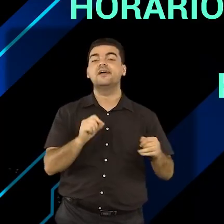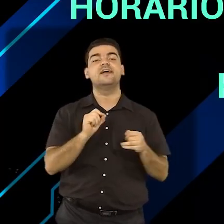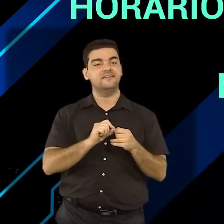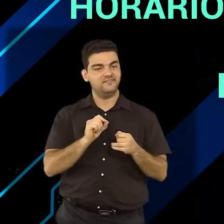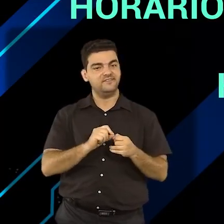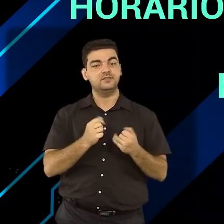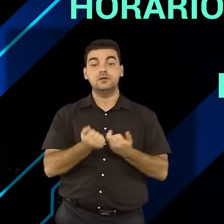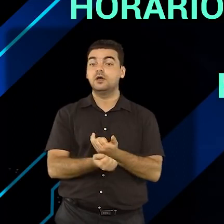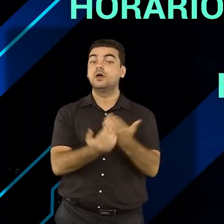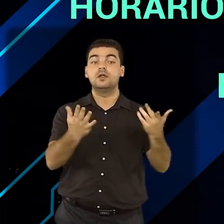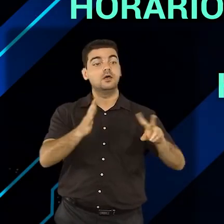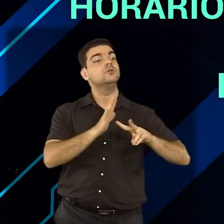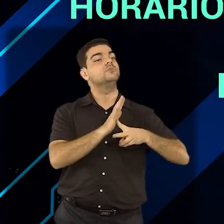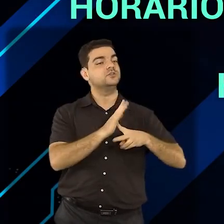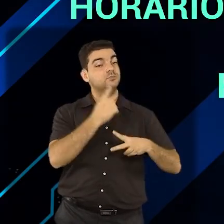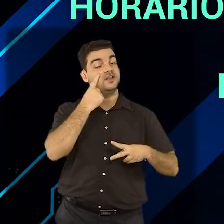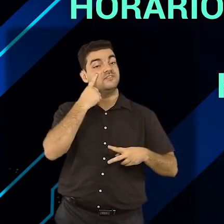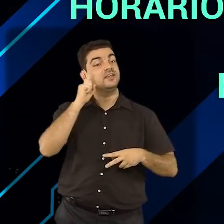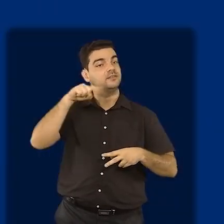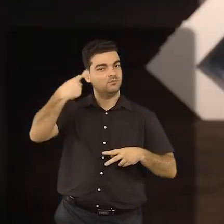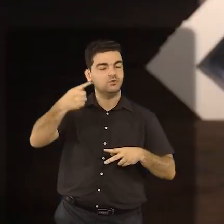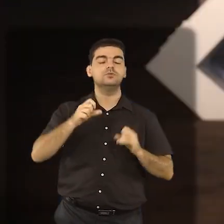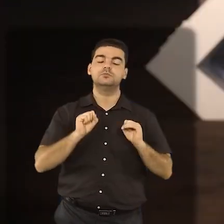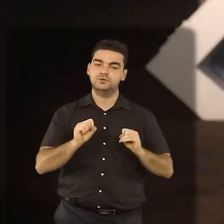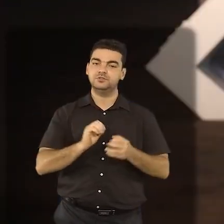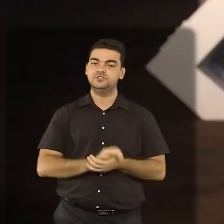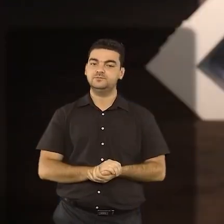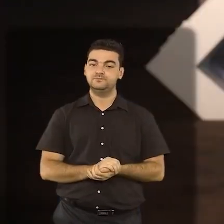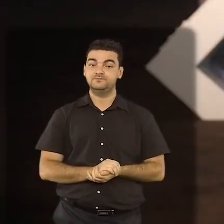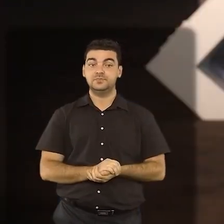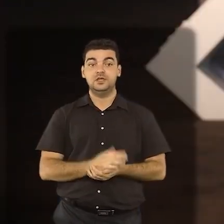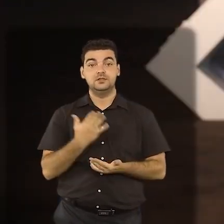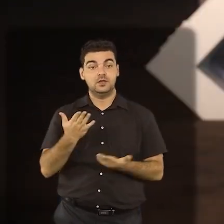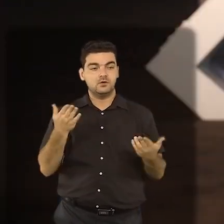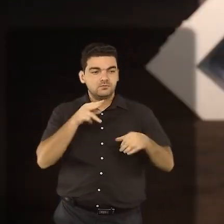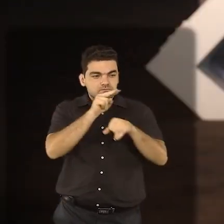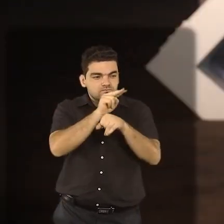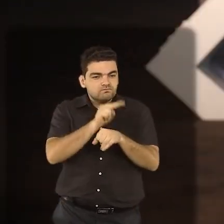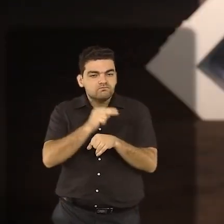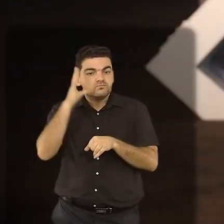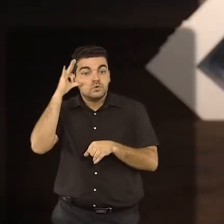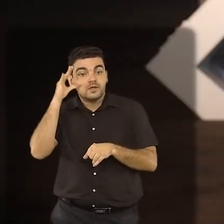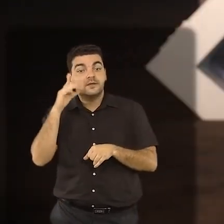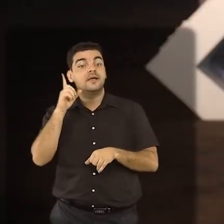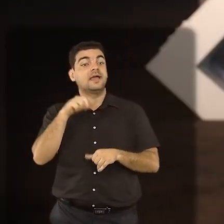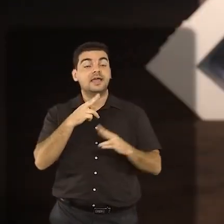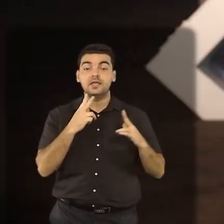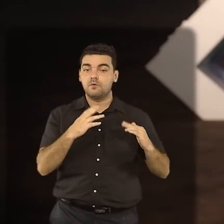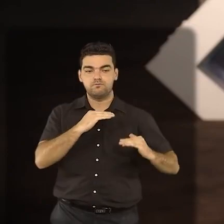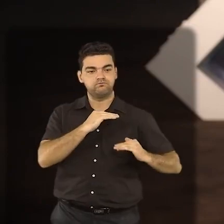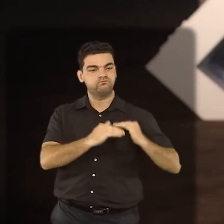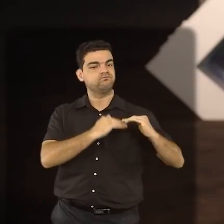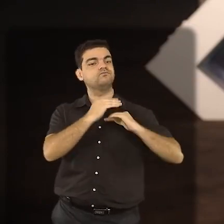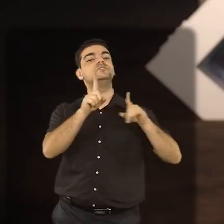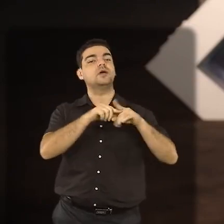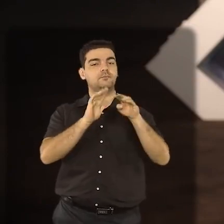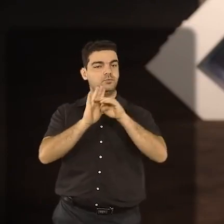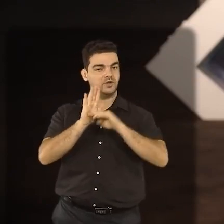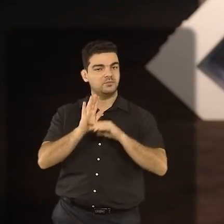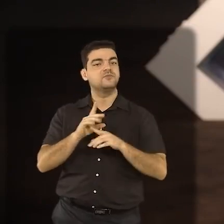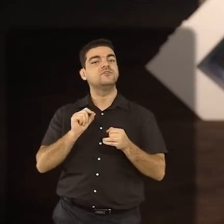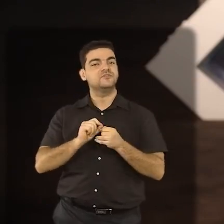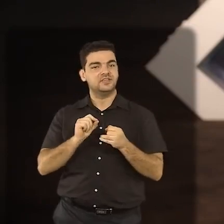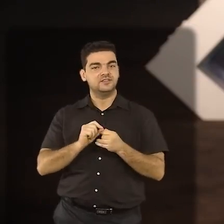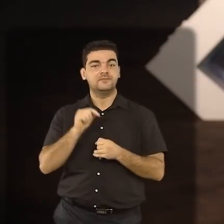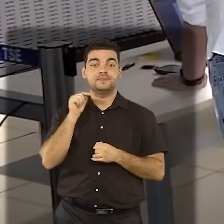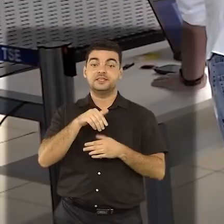aos partidos políticos caso solicite. As auditorias começam já no desenvolvimento dos programas que serão